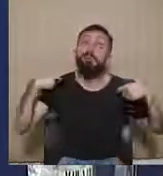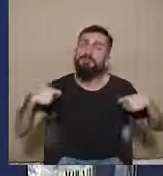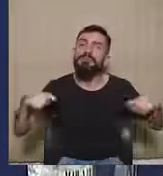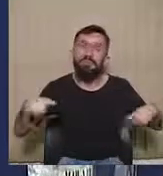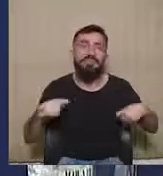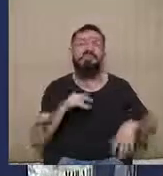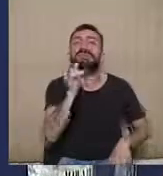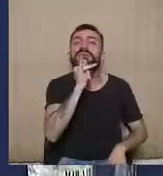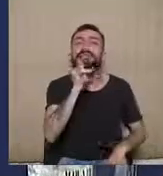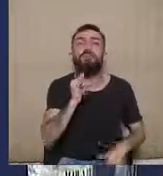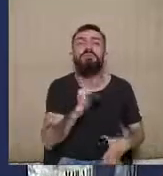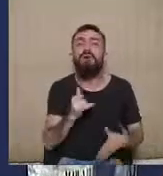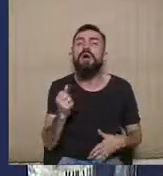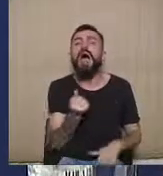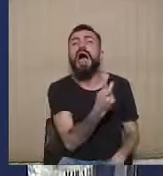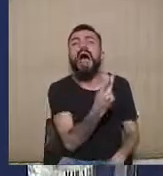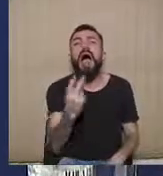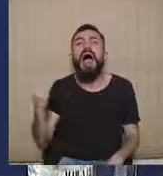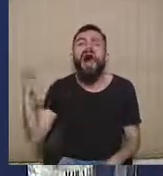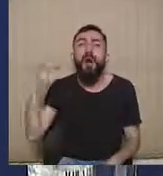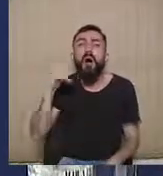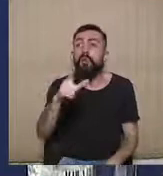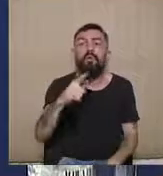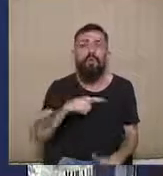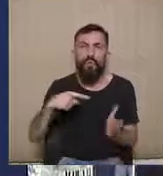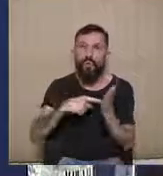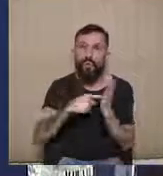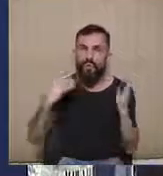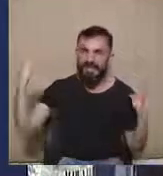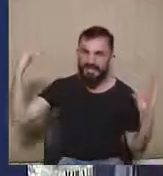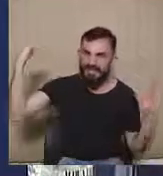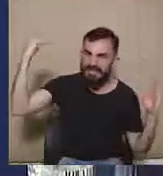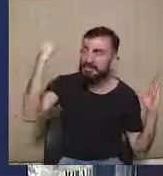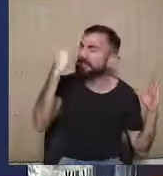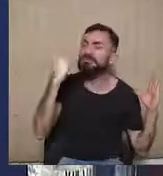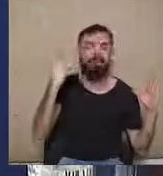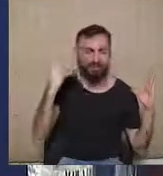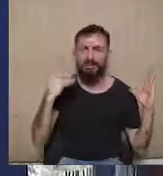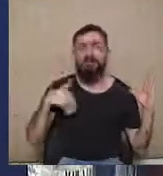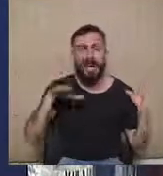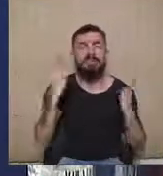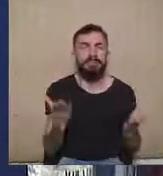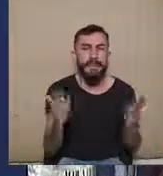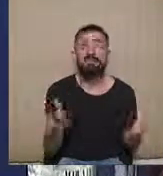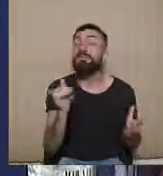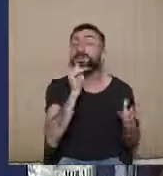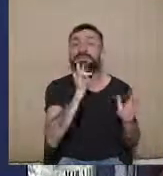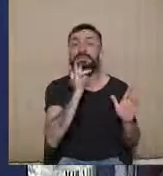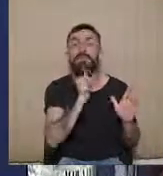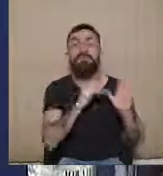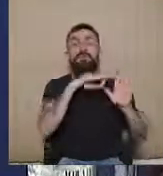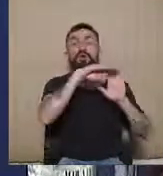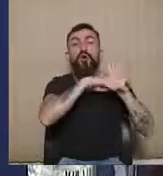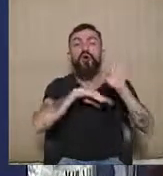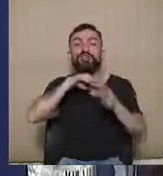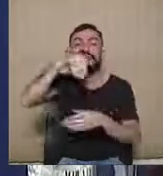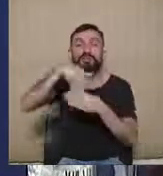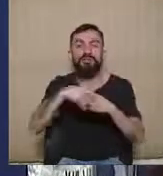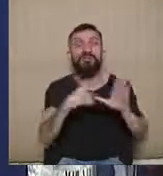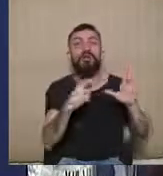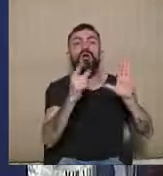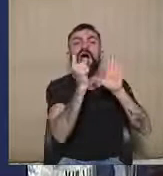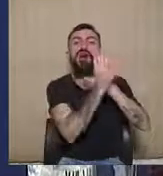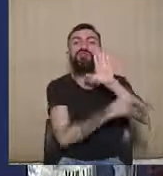os aspectos formais das ações eleitorais. Nós temos no Código Eleitoral, por exemplo, uma norma específica, o artigo 219,